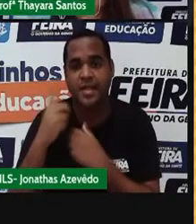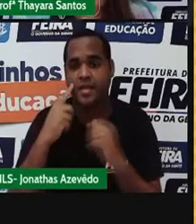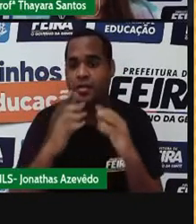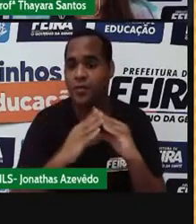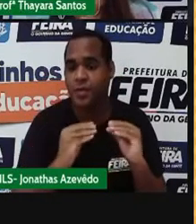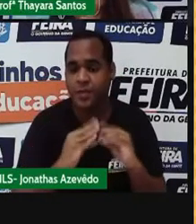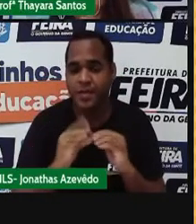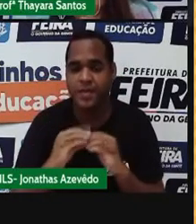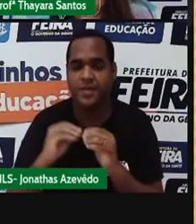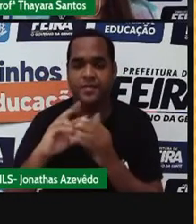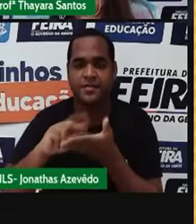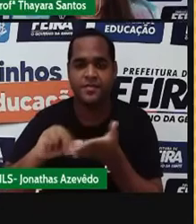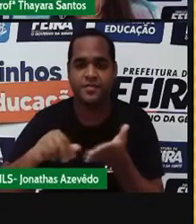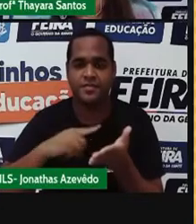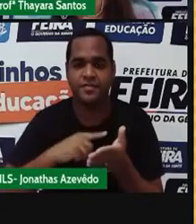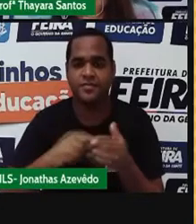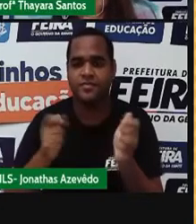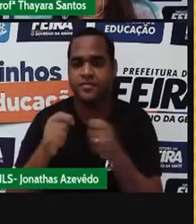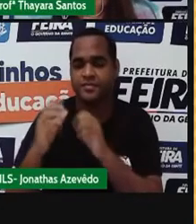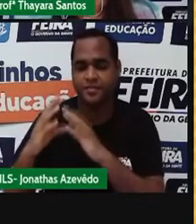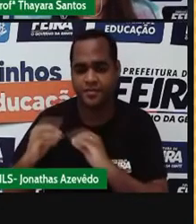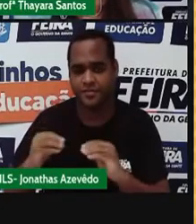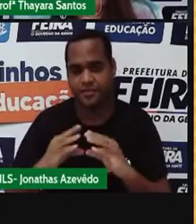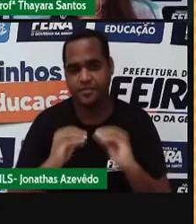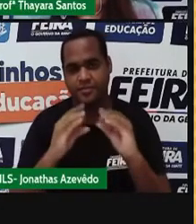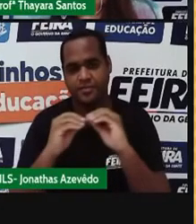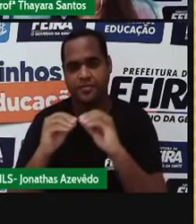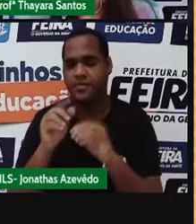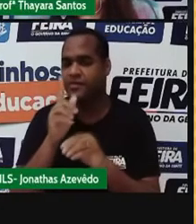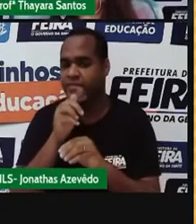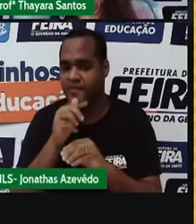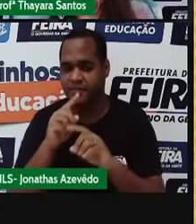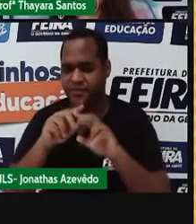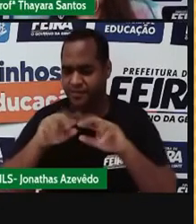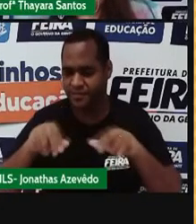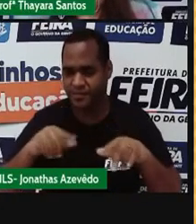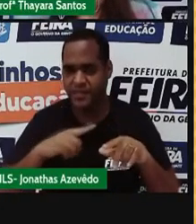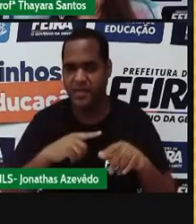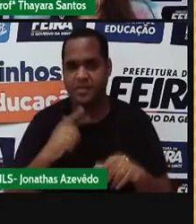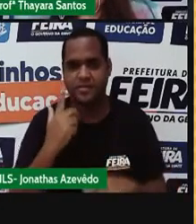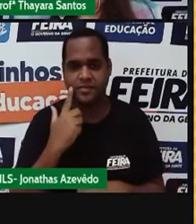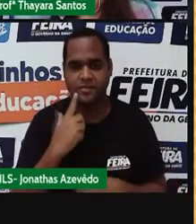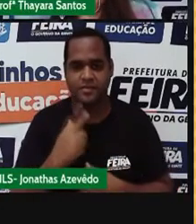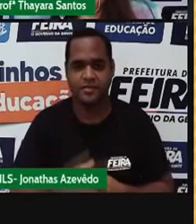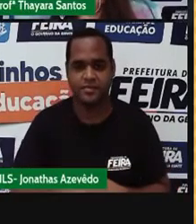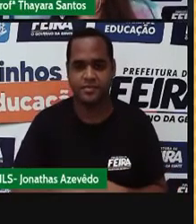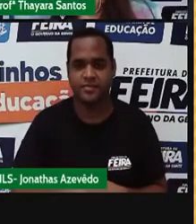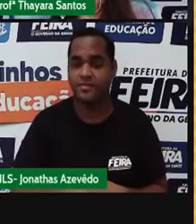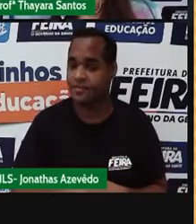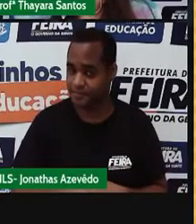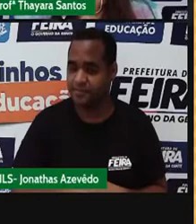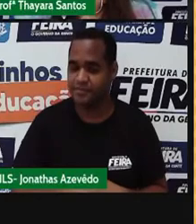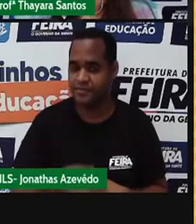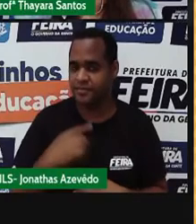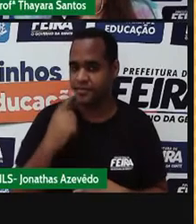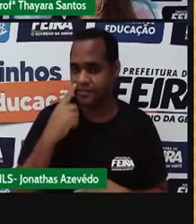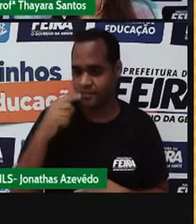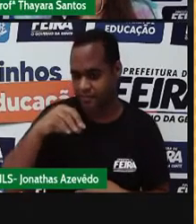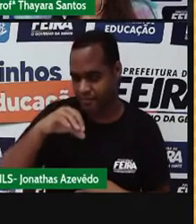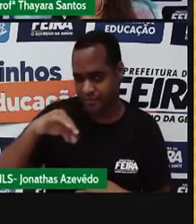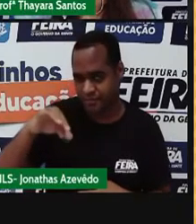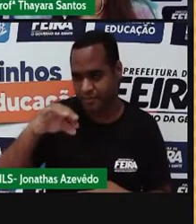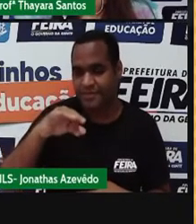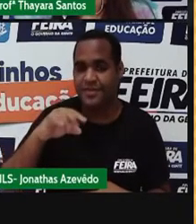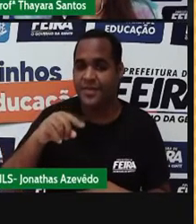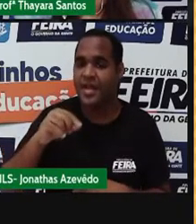substâncias, normalmente sólidas, em líquidas. Vamos ver um exemplo. Quando jogamos uma pitada de sal de